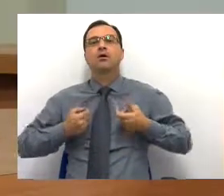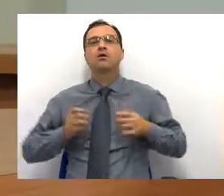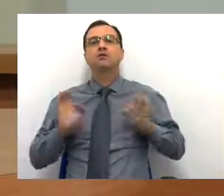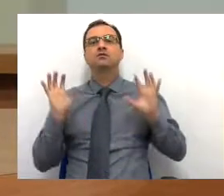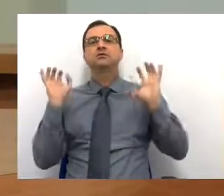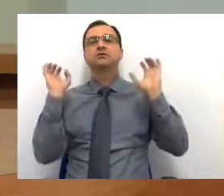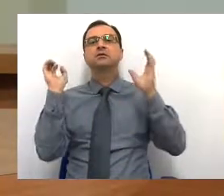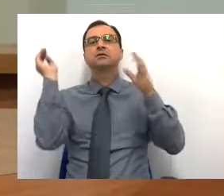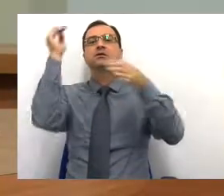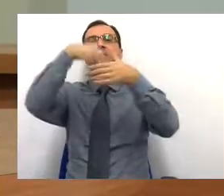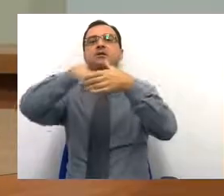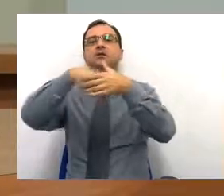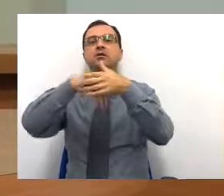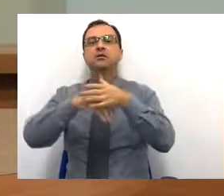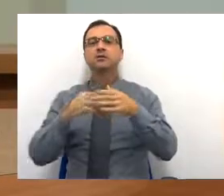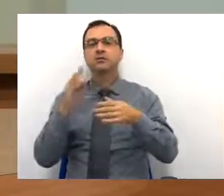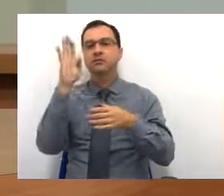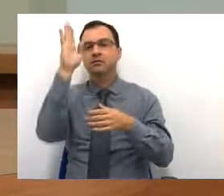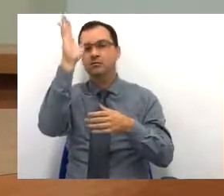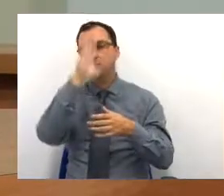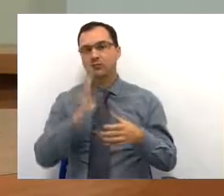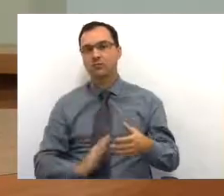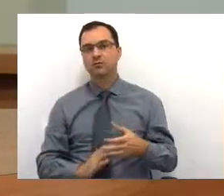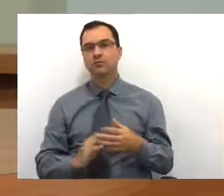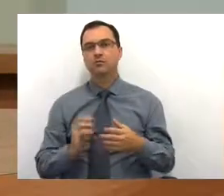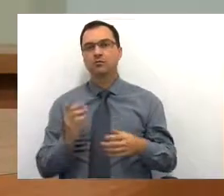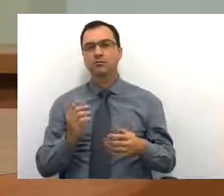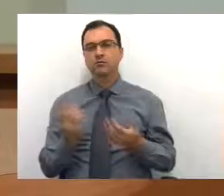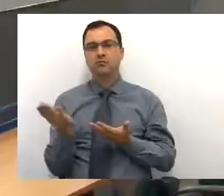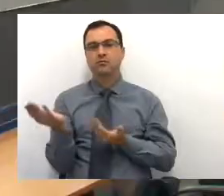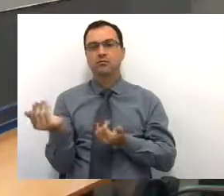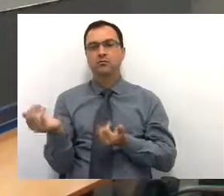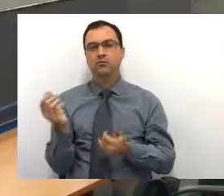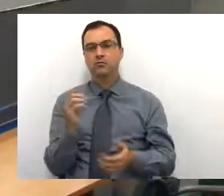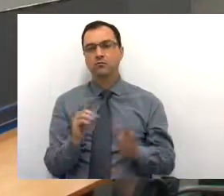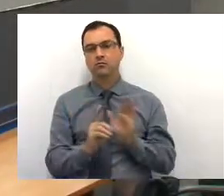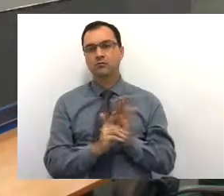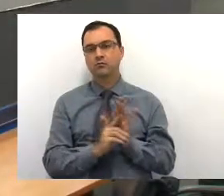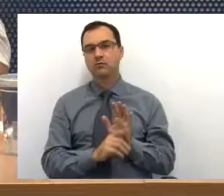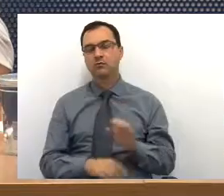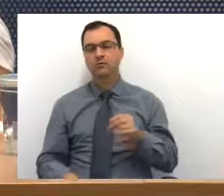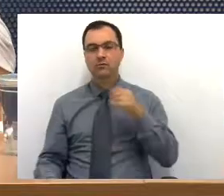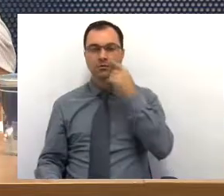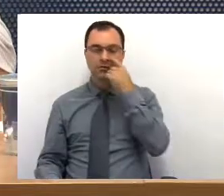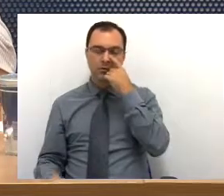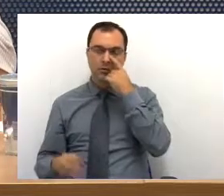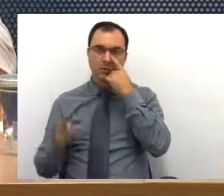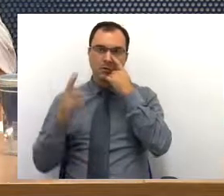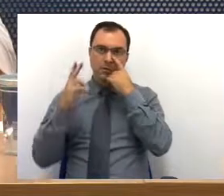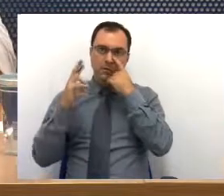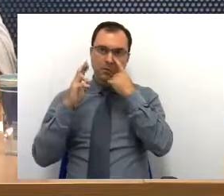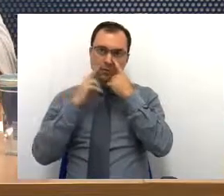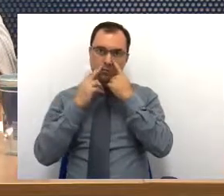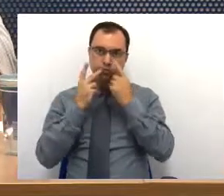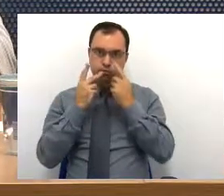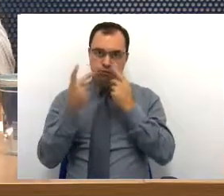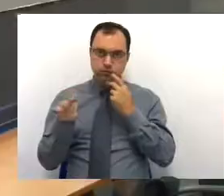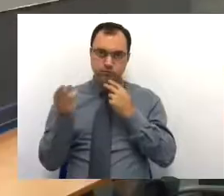é a droga dos adolescentes. A todos, muito obrigado. Com a palavra, senhor Rodolfo Bostílios.